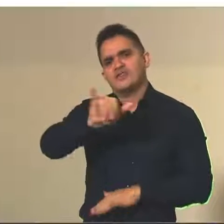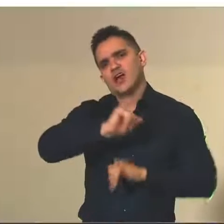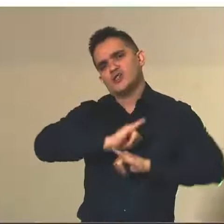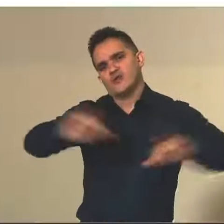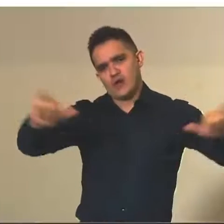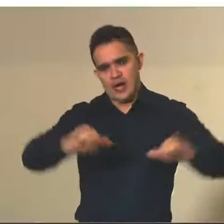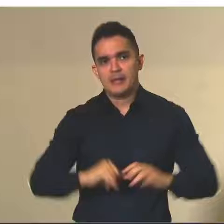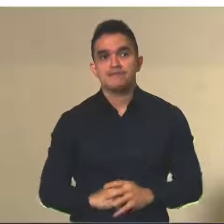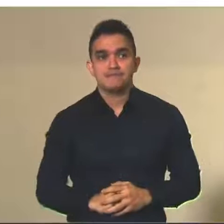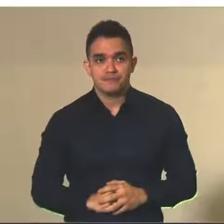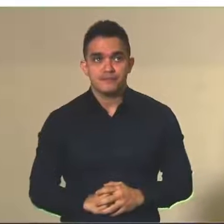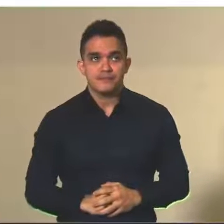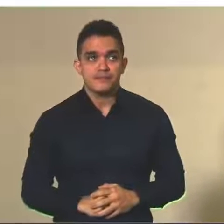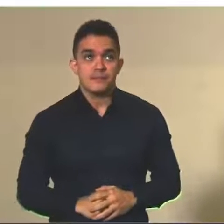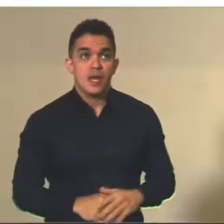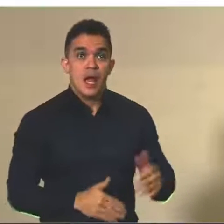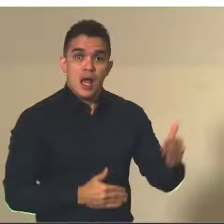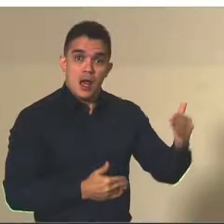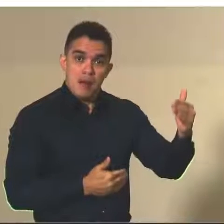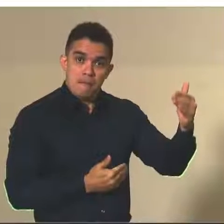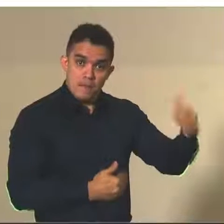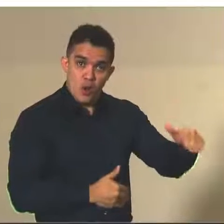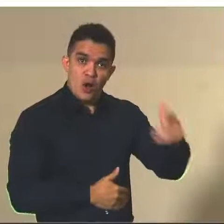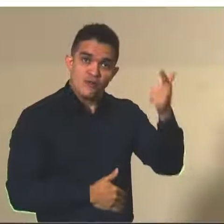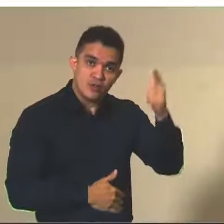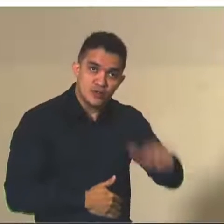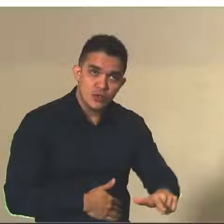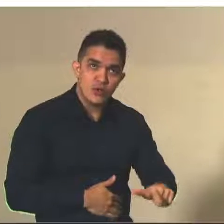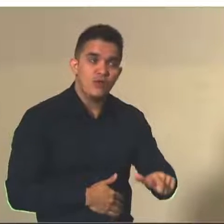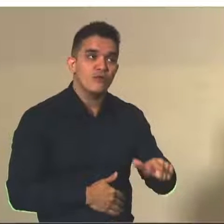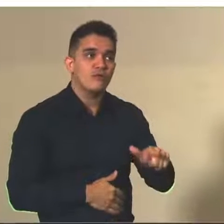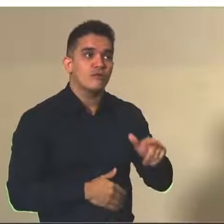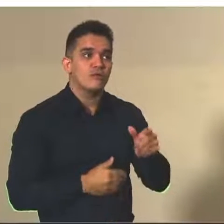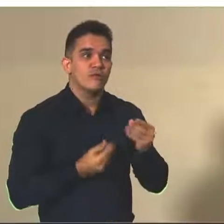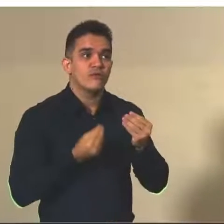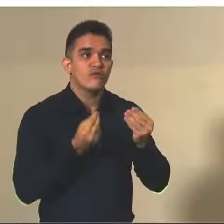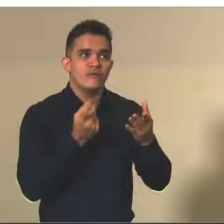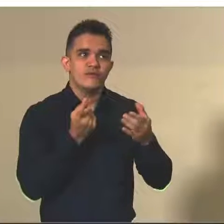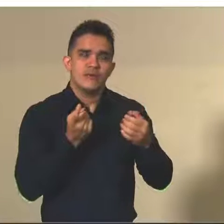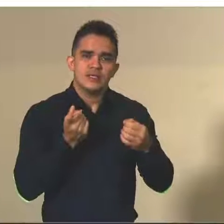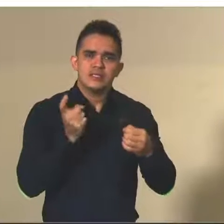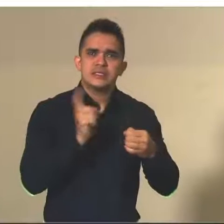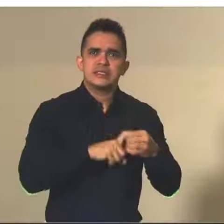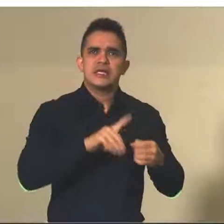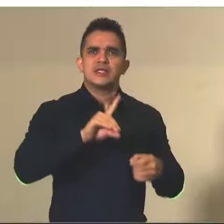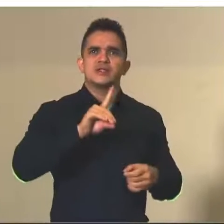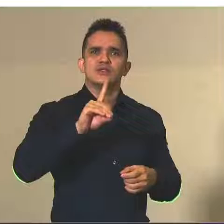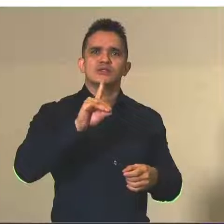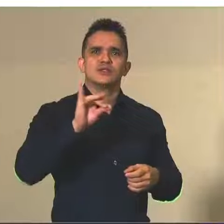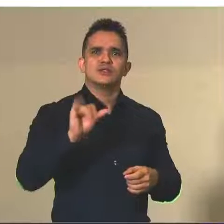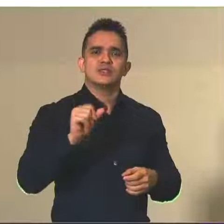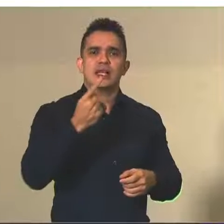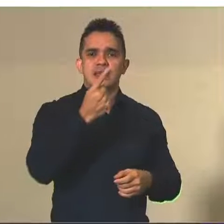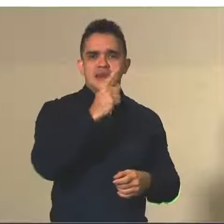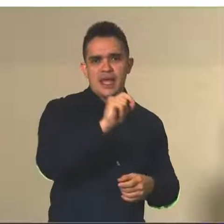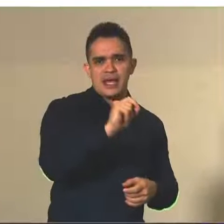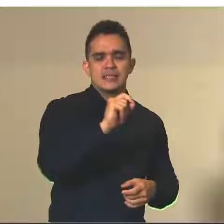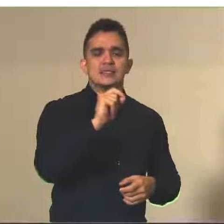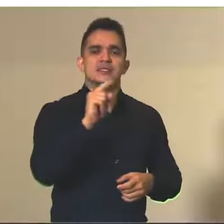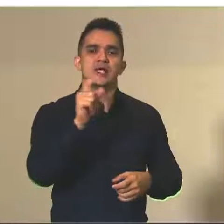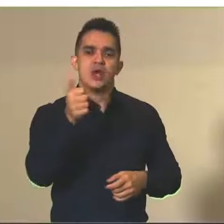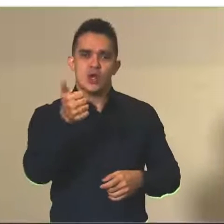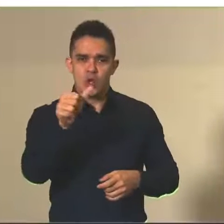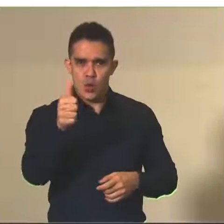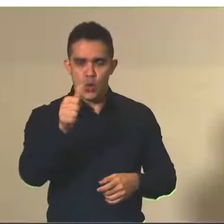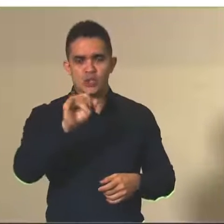A reaplicação e o Enem dos privados de liberdade vai ser nos dias 10 e 11 de janeiro de